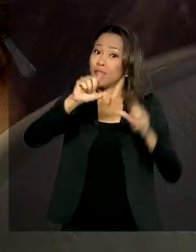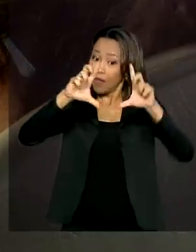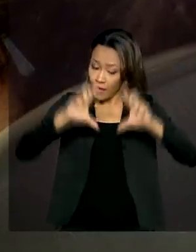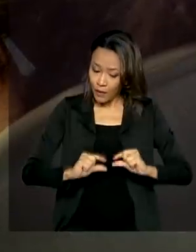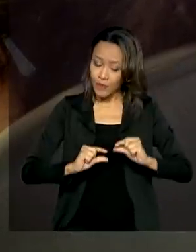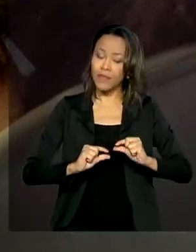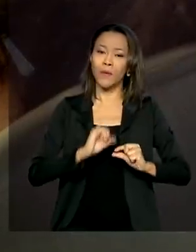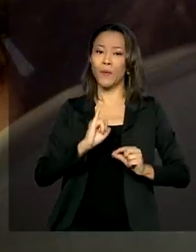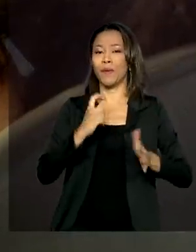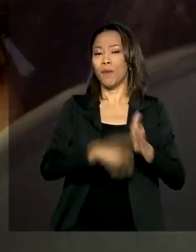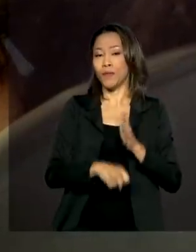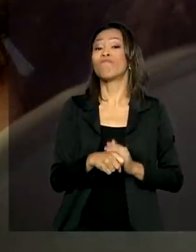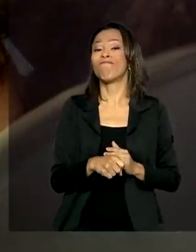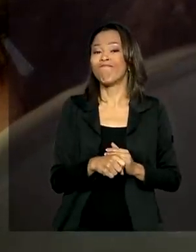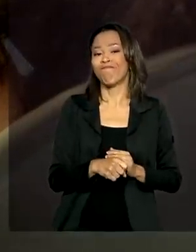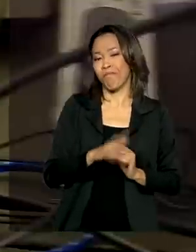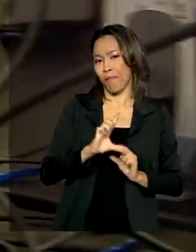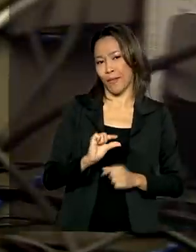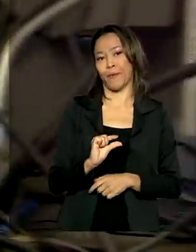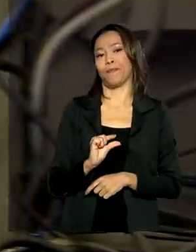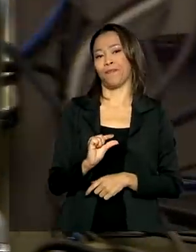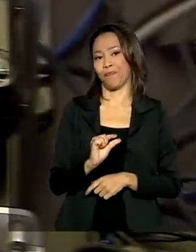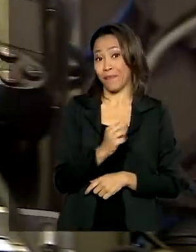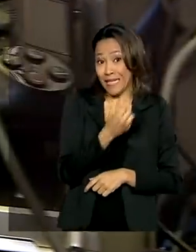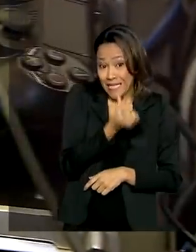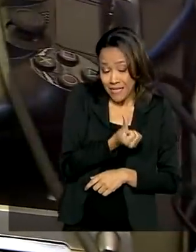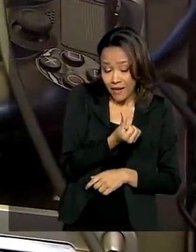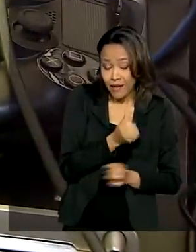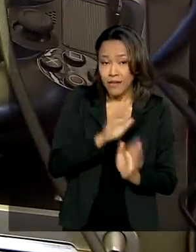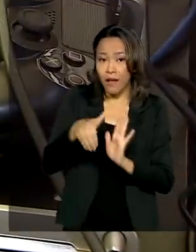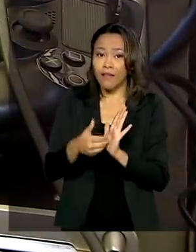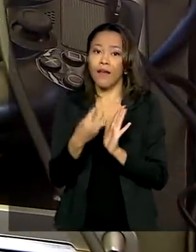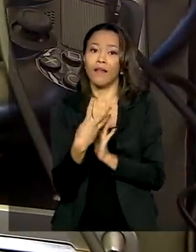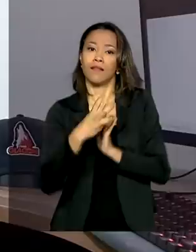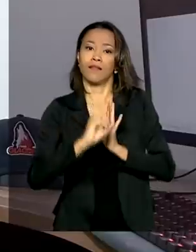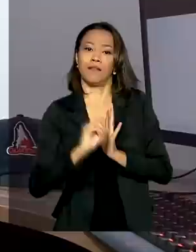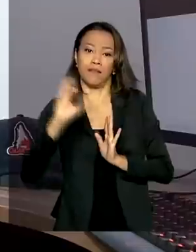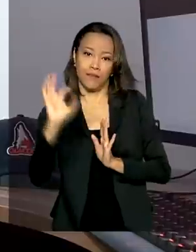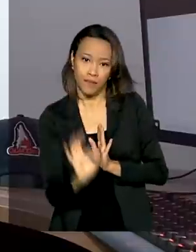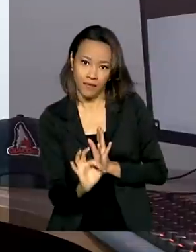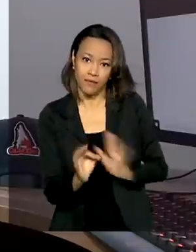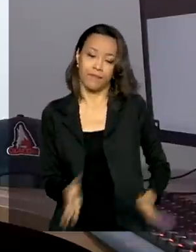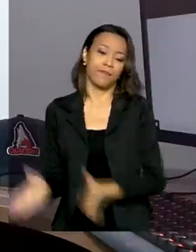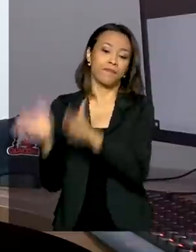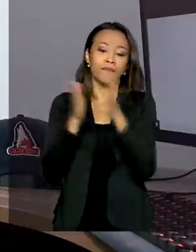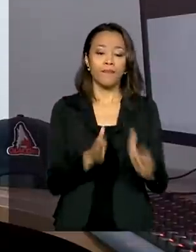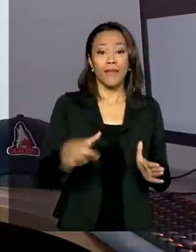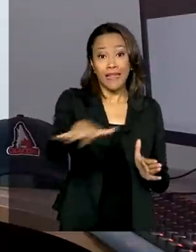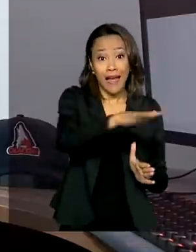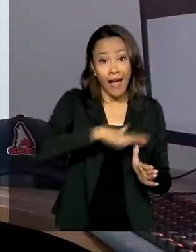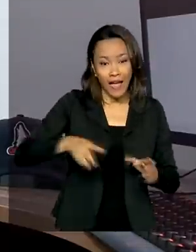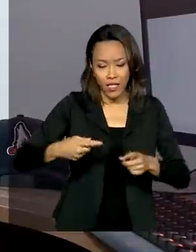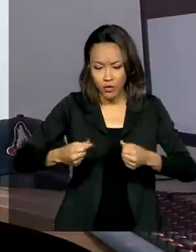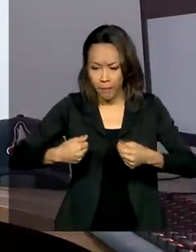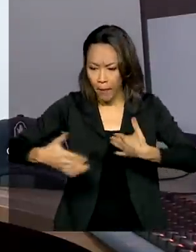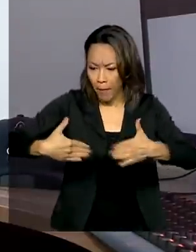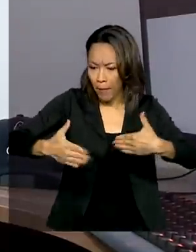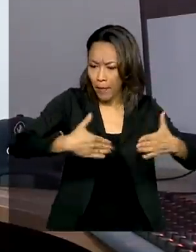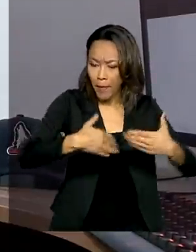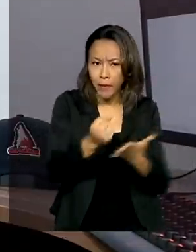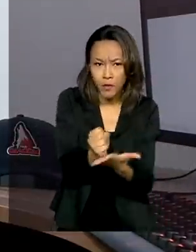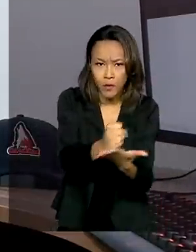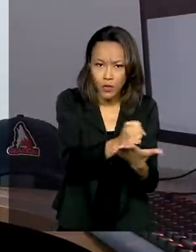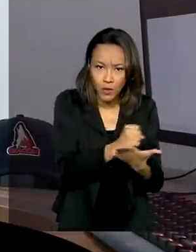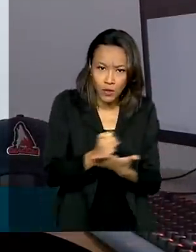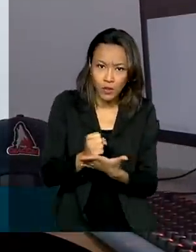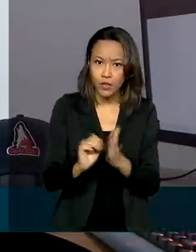o imposto ficou ainda menor, entre 6% e 30%. O mercado de jogos e videogames tem crescido